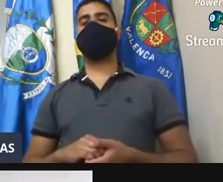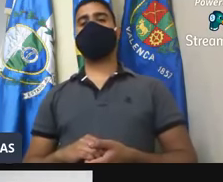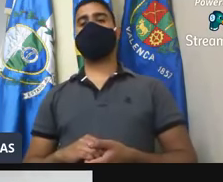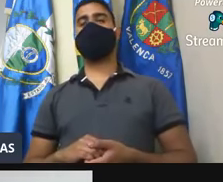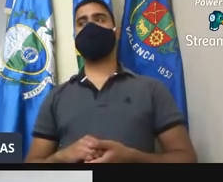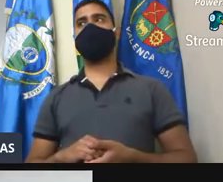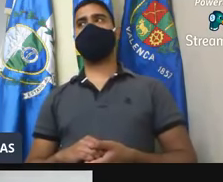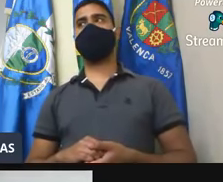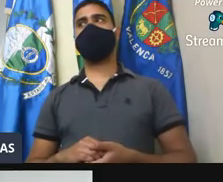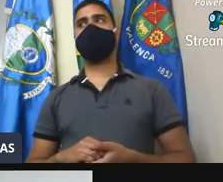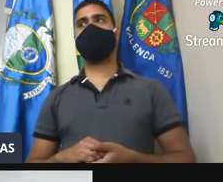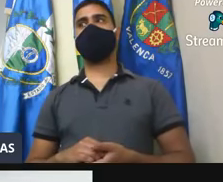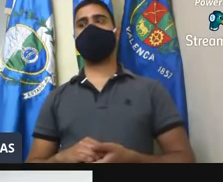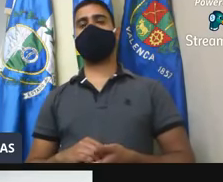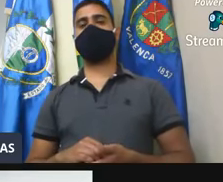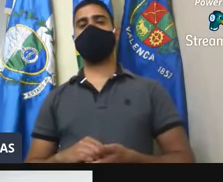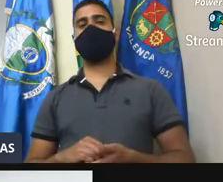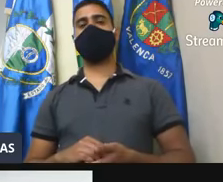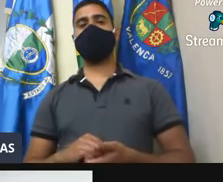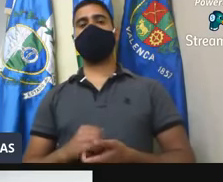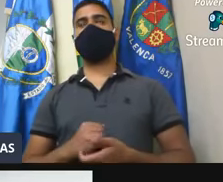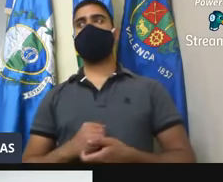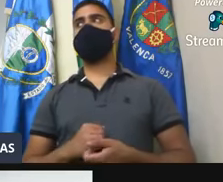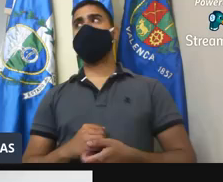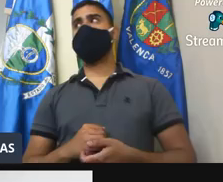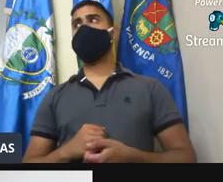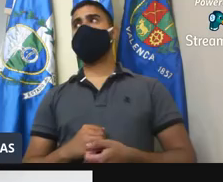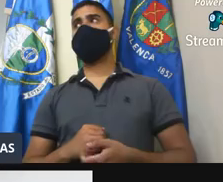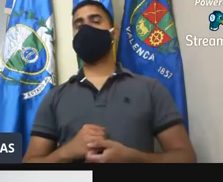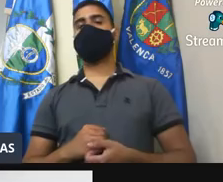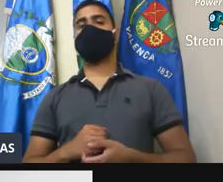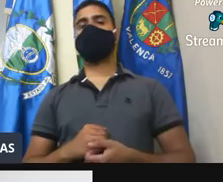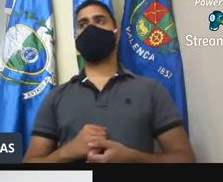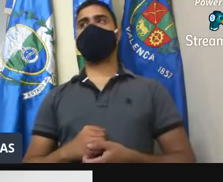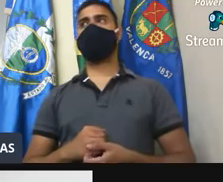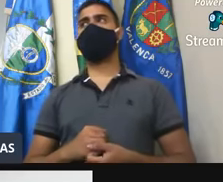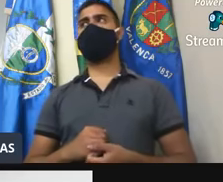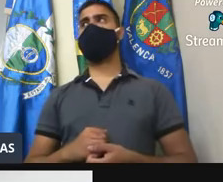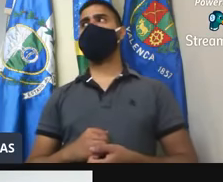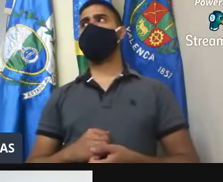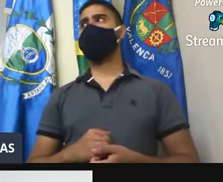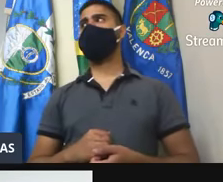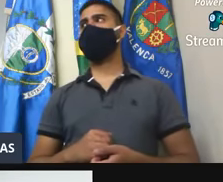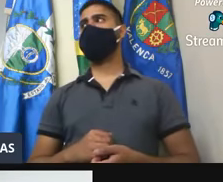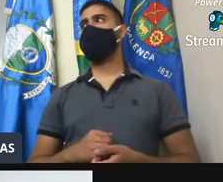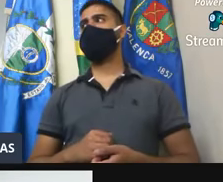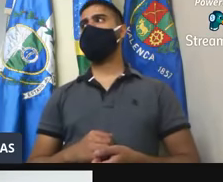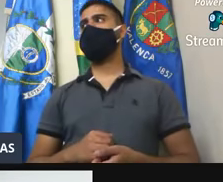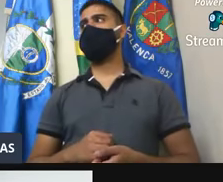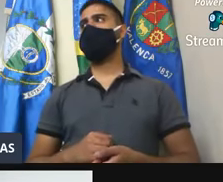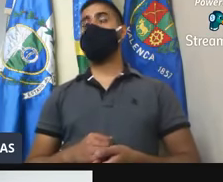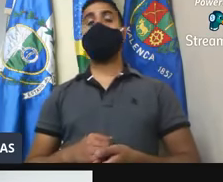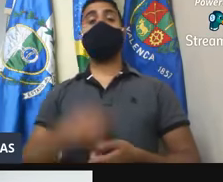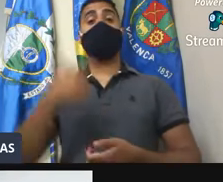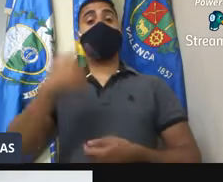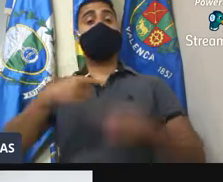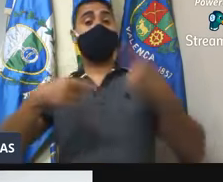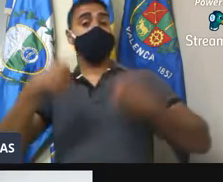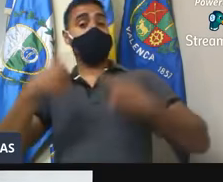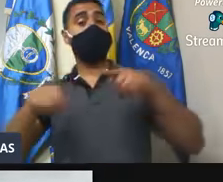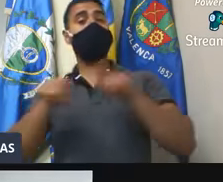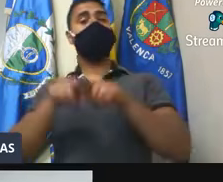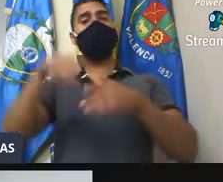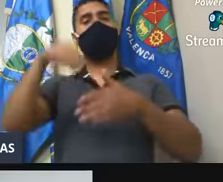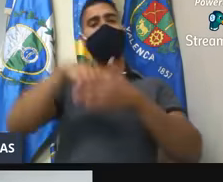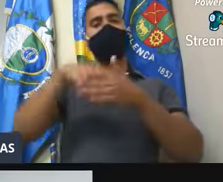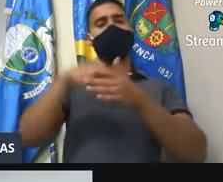Rafael de Oliveira Tavares. Aprovo. Paulo de Atraço Justificado. E Silvio Rogério Portada da Graça. Aprovo. Segundo a discussão e votação